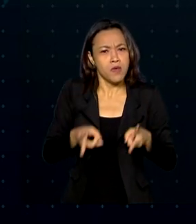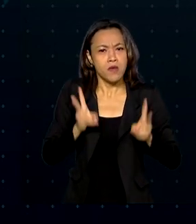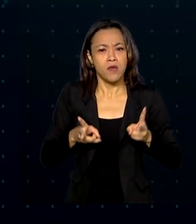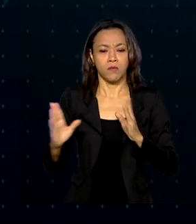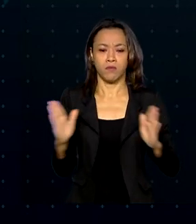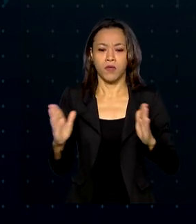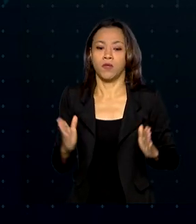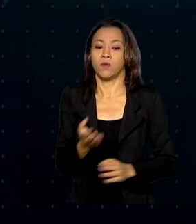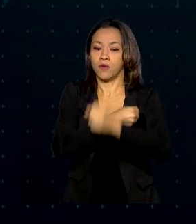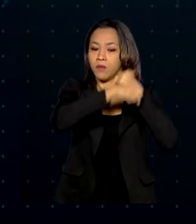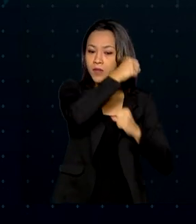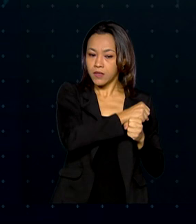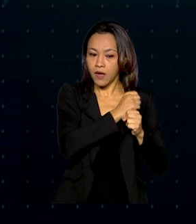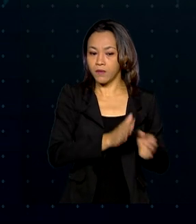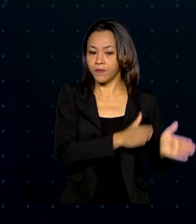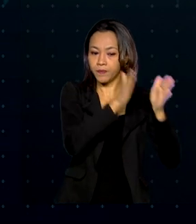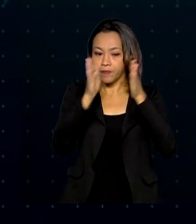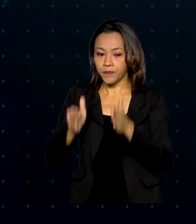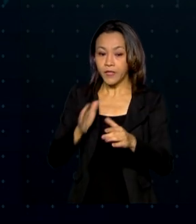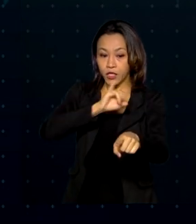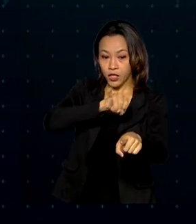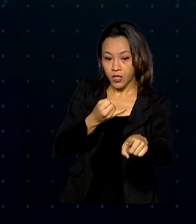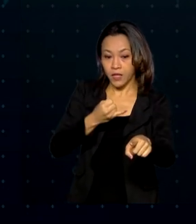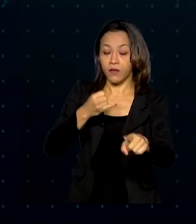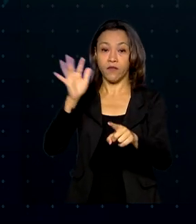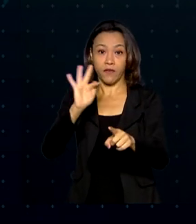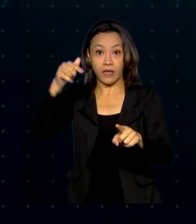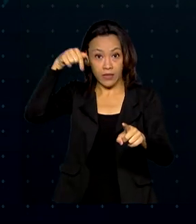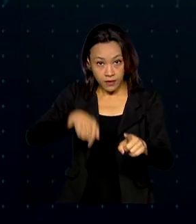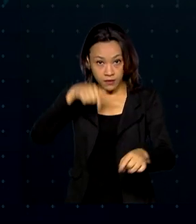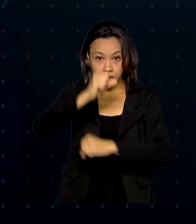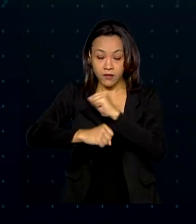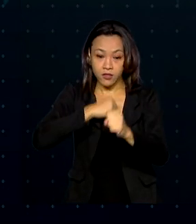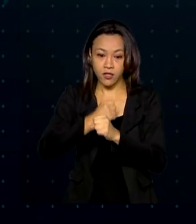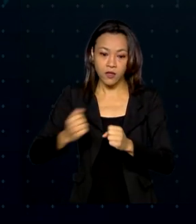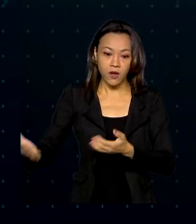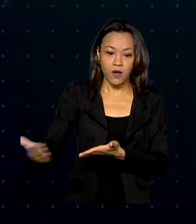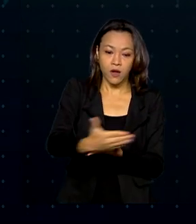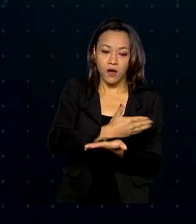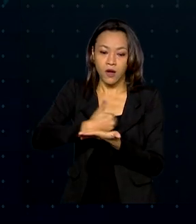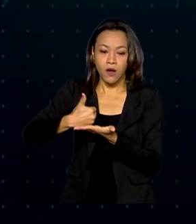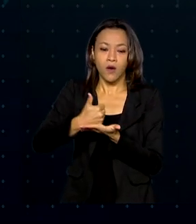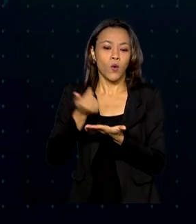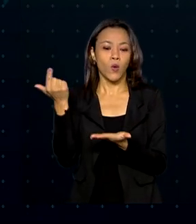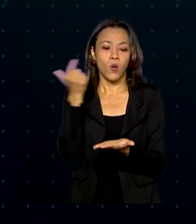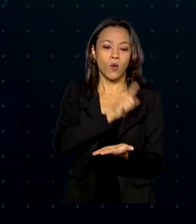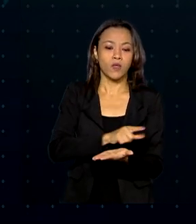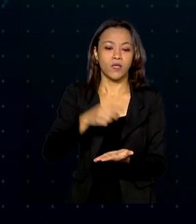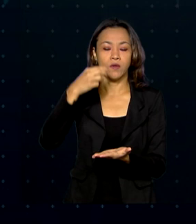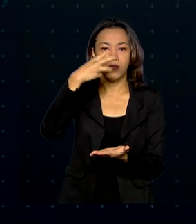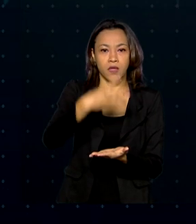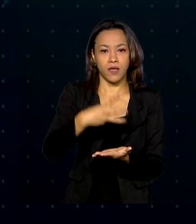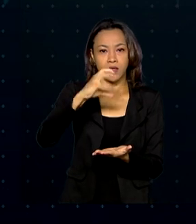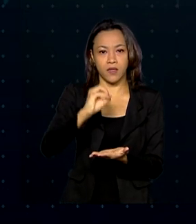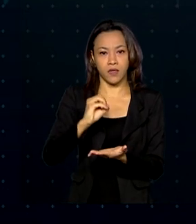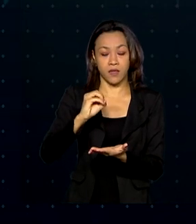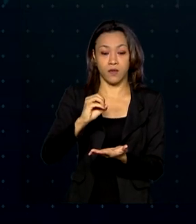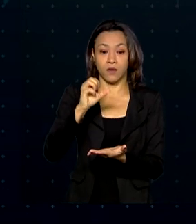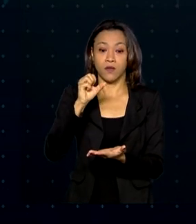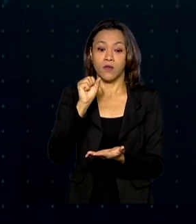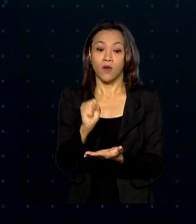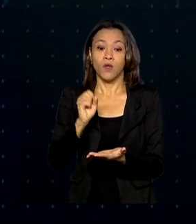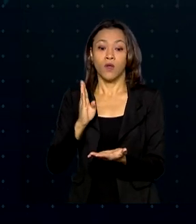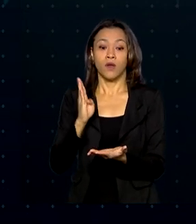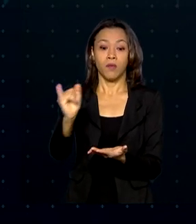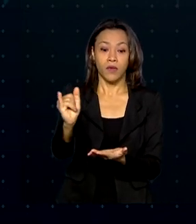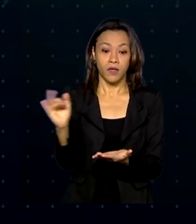passado. No período de janeiro a fevereiro deste ano, a arrecadação alcançou cerca de 308 bilhões de